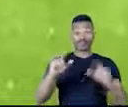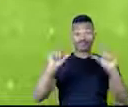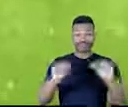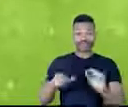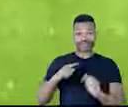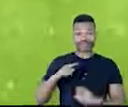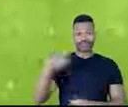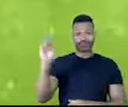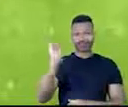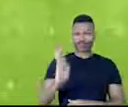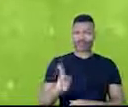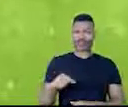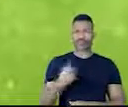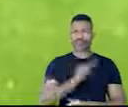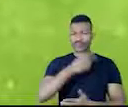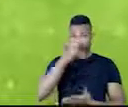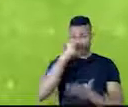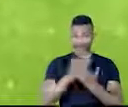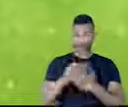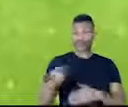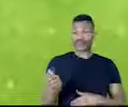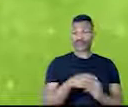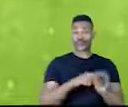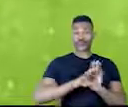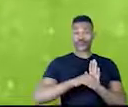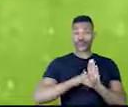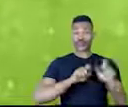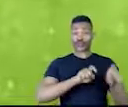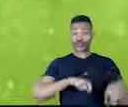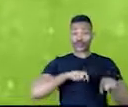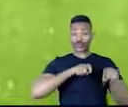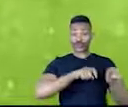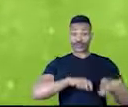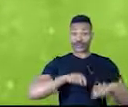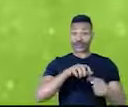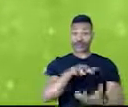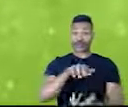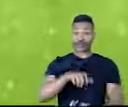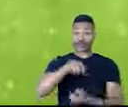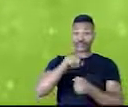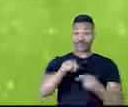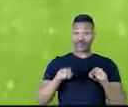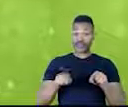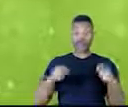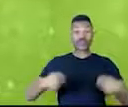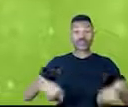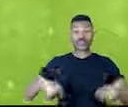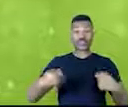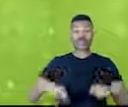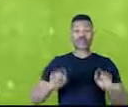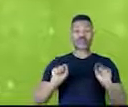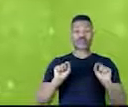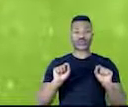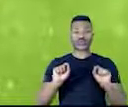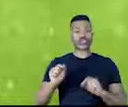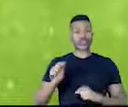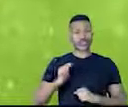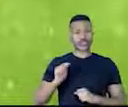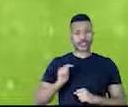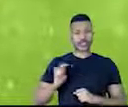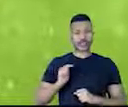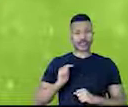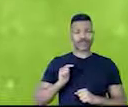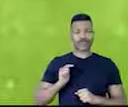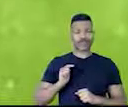gente acredita que esse novo conceito de agricultura sustentável tem que ter algum